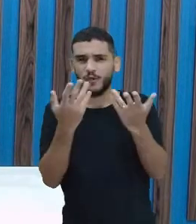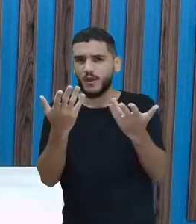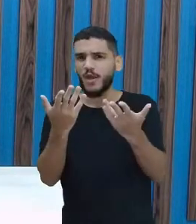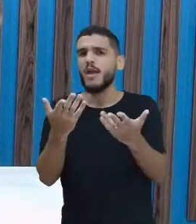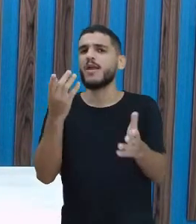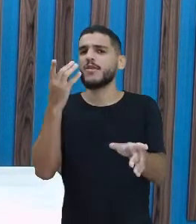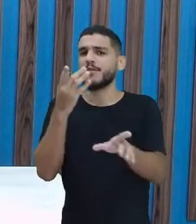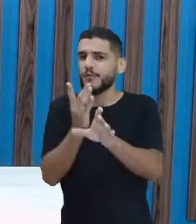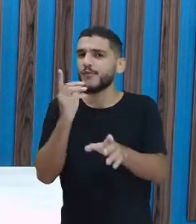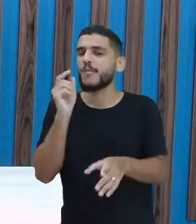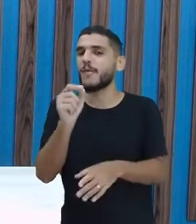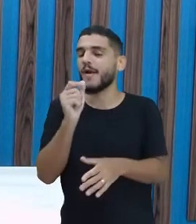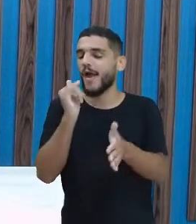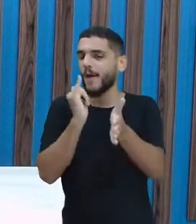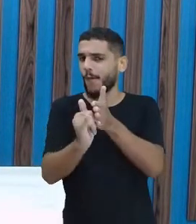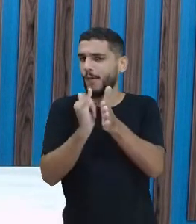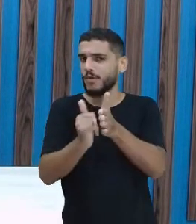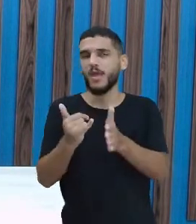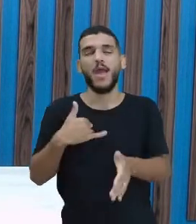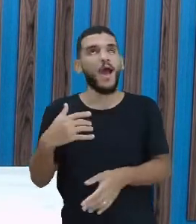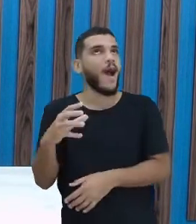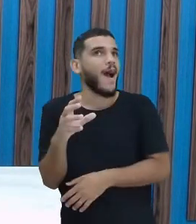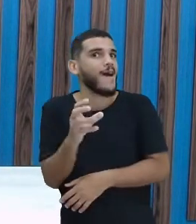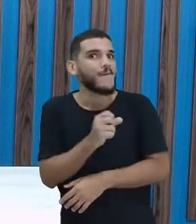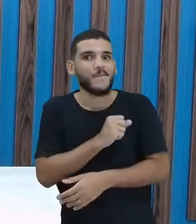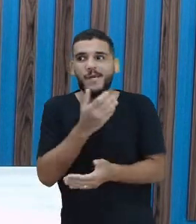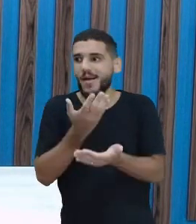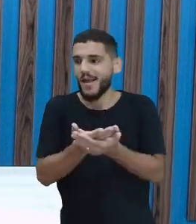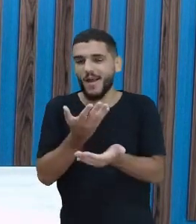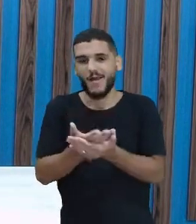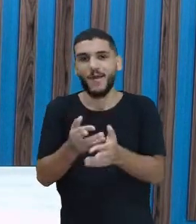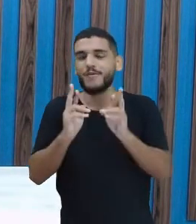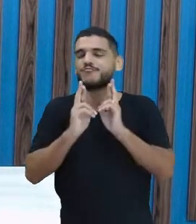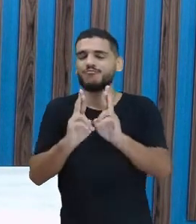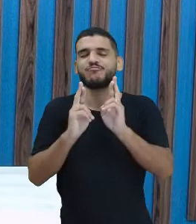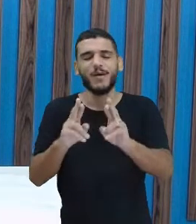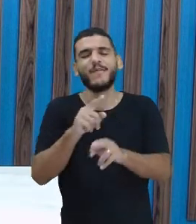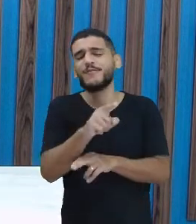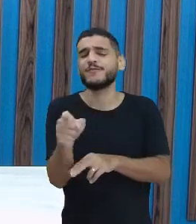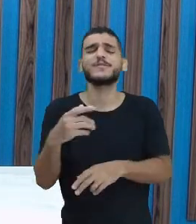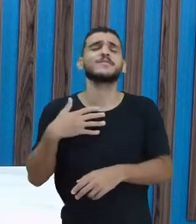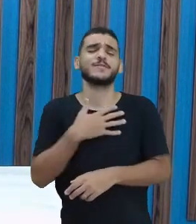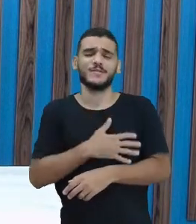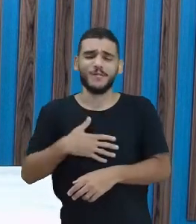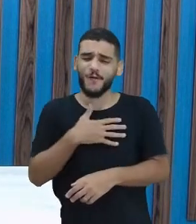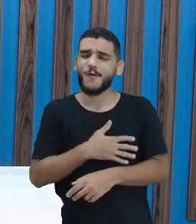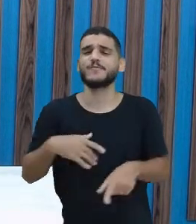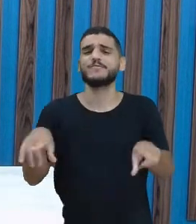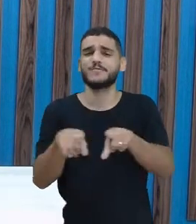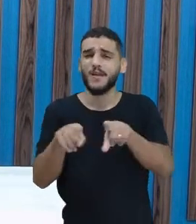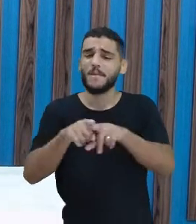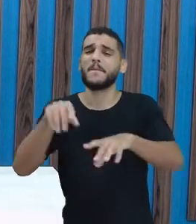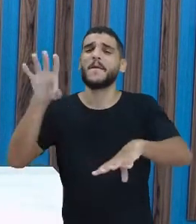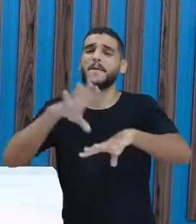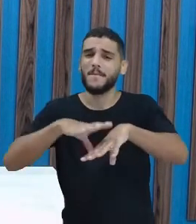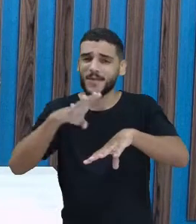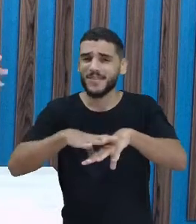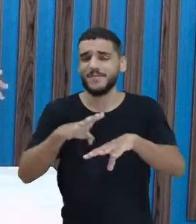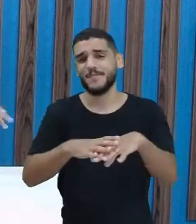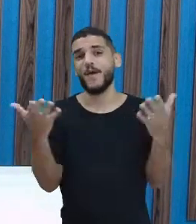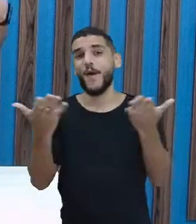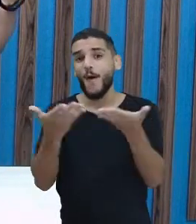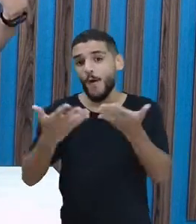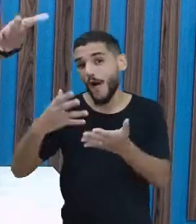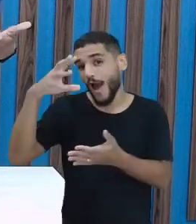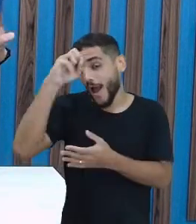contos? Eu adorei a aula, né? E espero que vocês também gostem agora da aula de matemática. Hoje iremos